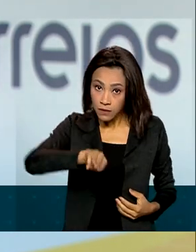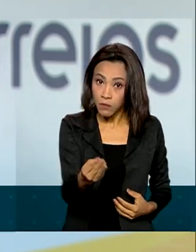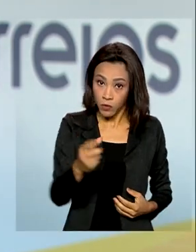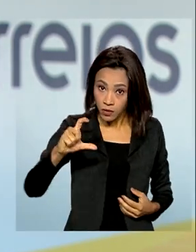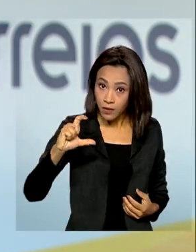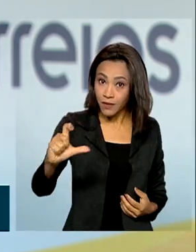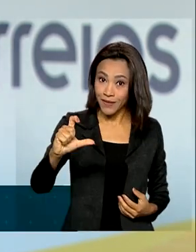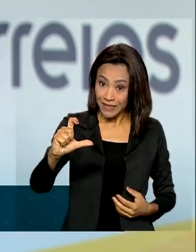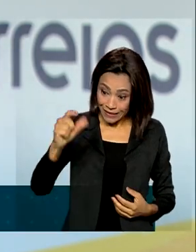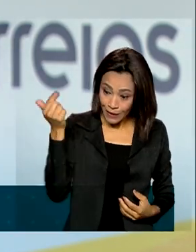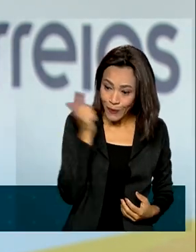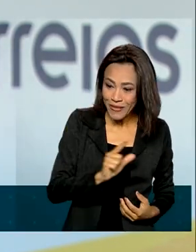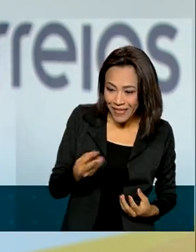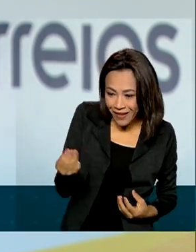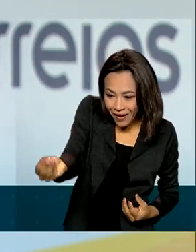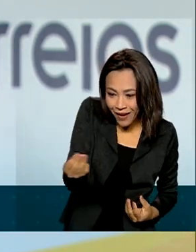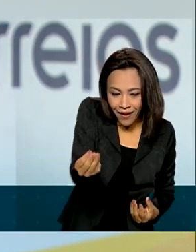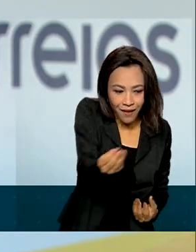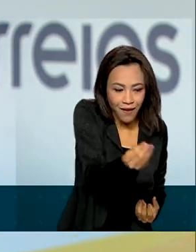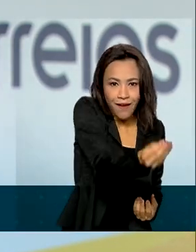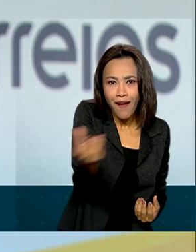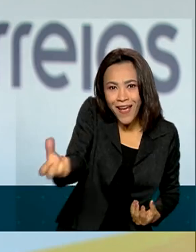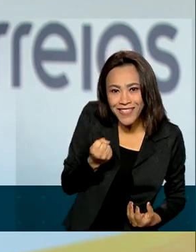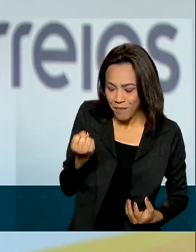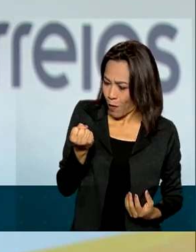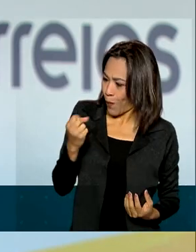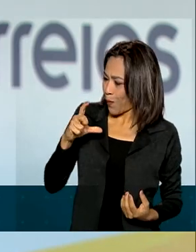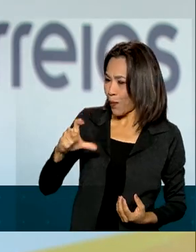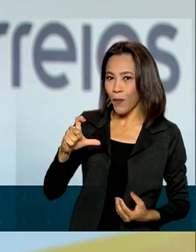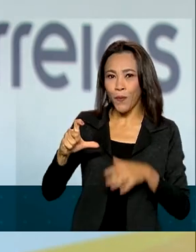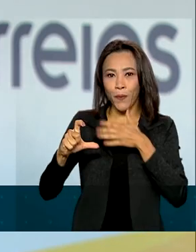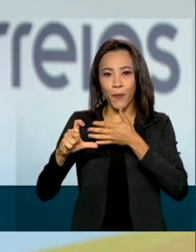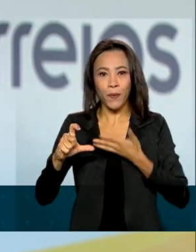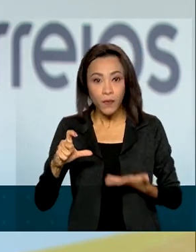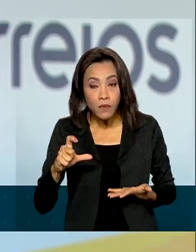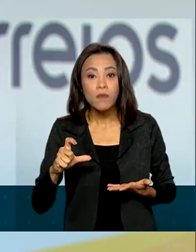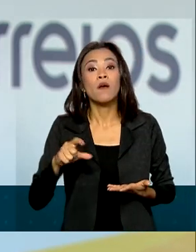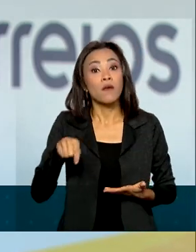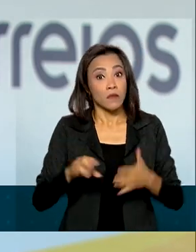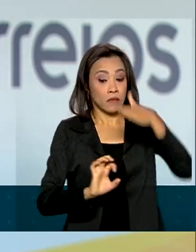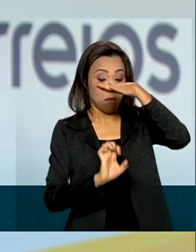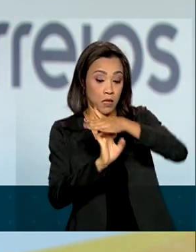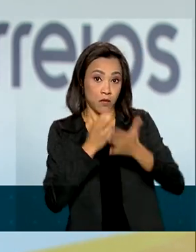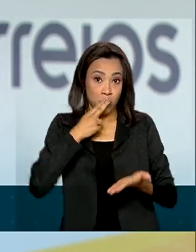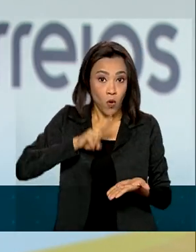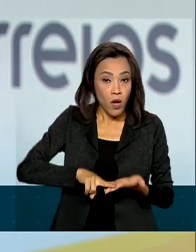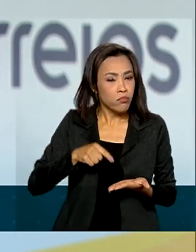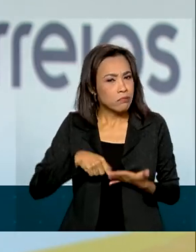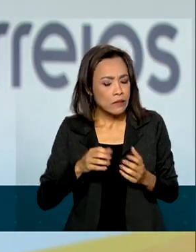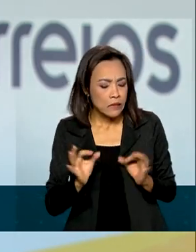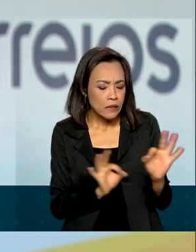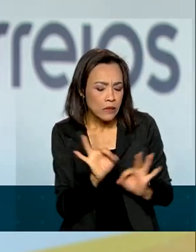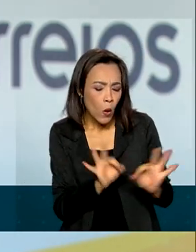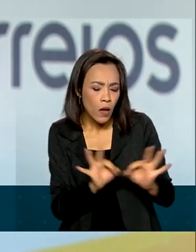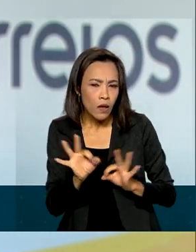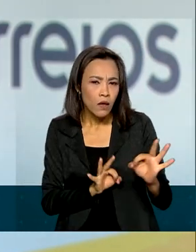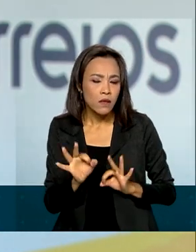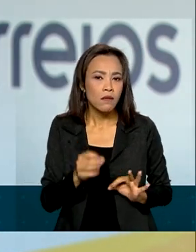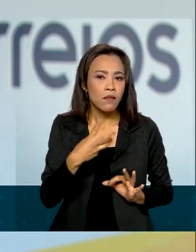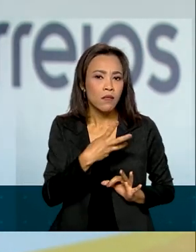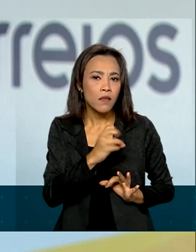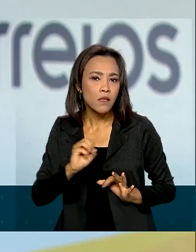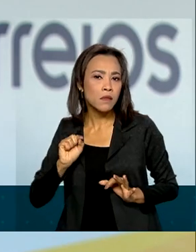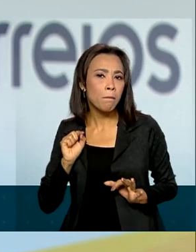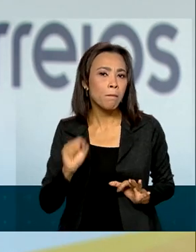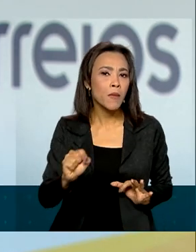E para que eles cheguem ao destinatário no menor tempo possível, a estimativa dos Correios é entregar em média 300 mil